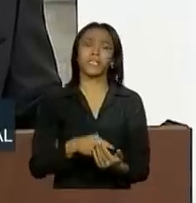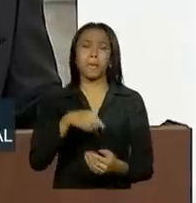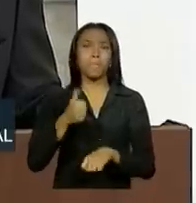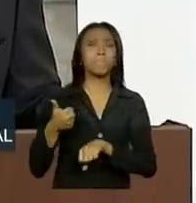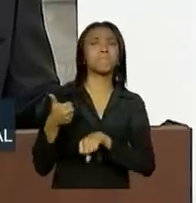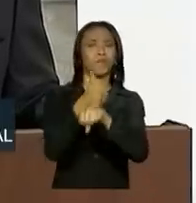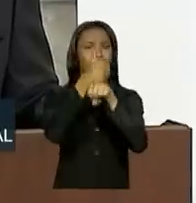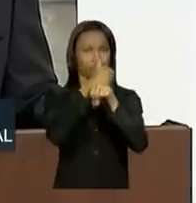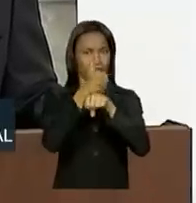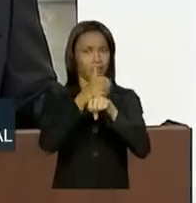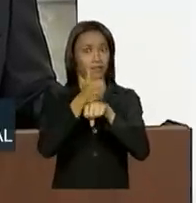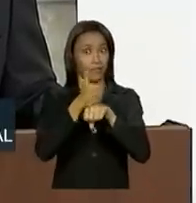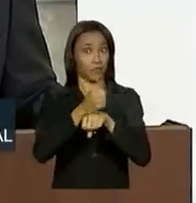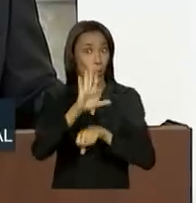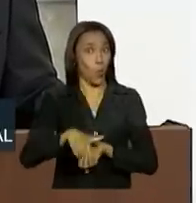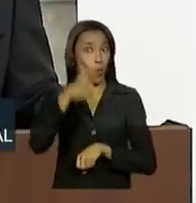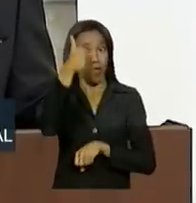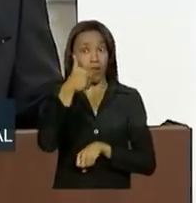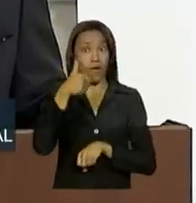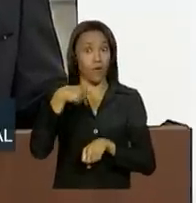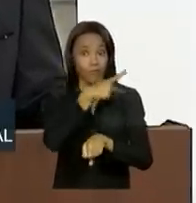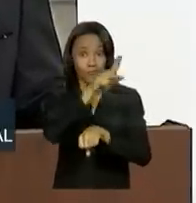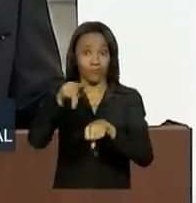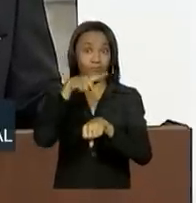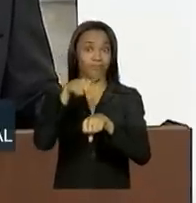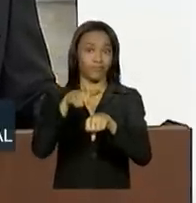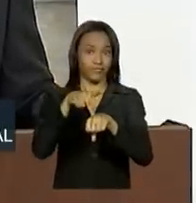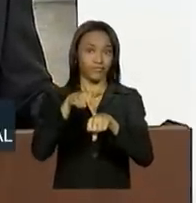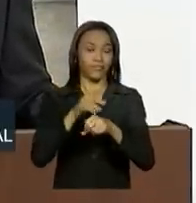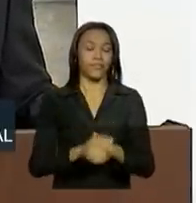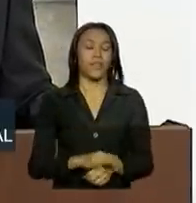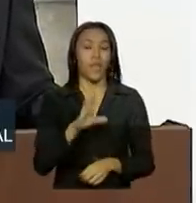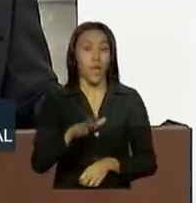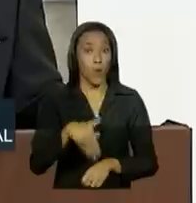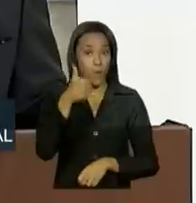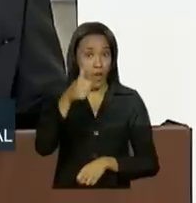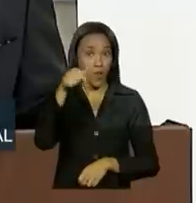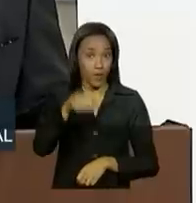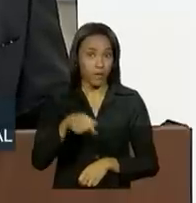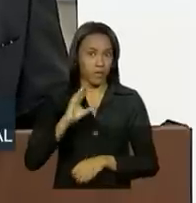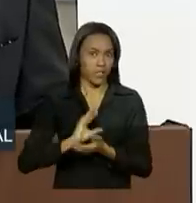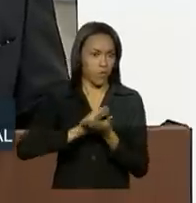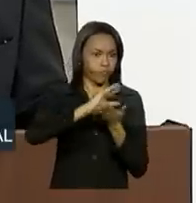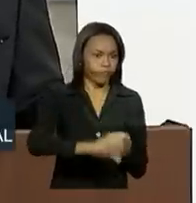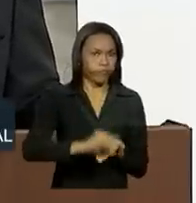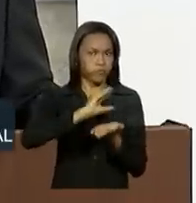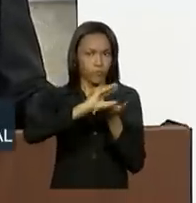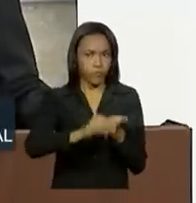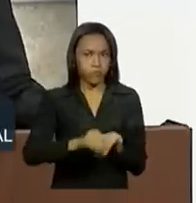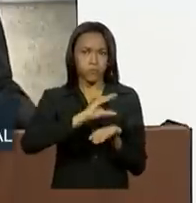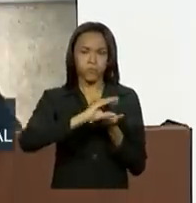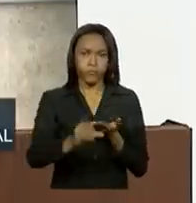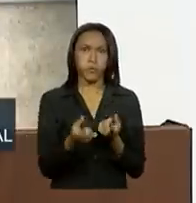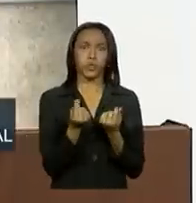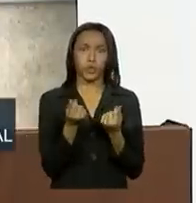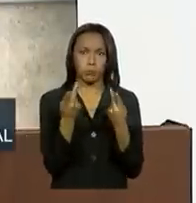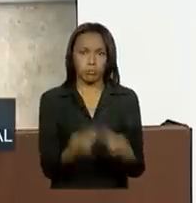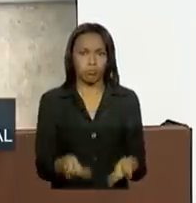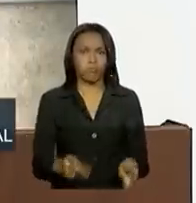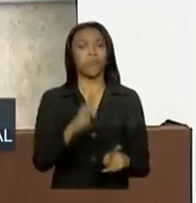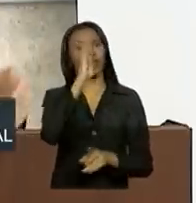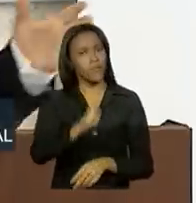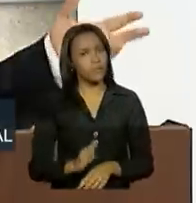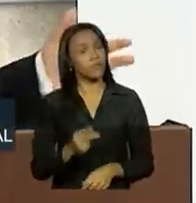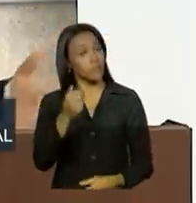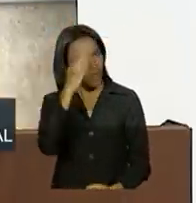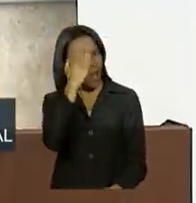que ele dizia, o melhor país entre os BRICS, o melhor país para se fazer investimento, para se apostar no futuro.